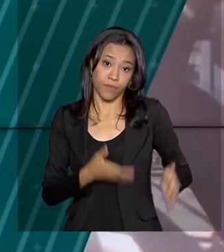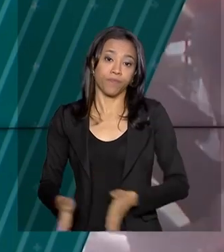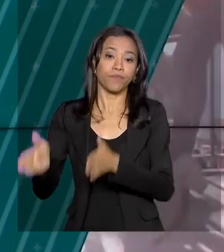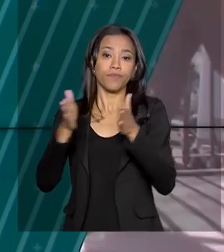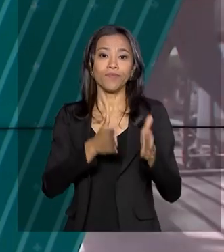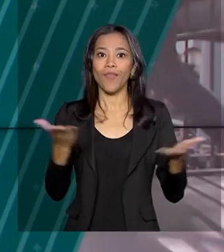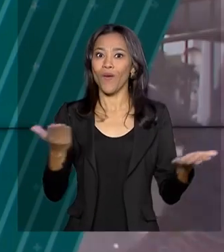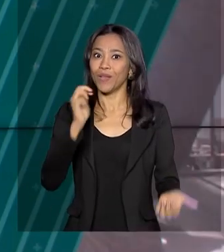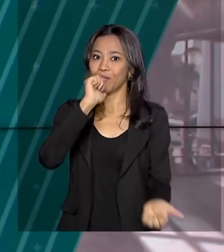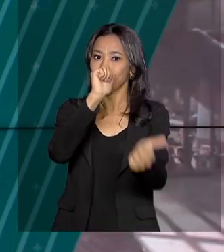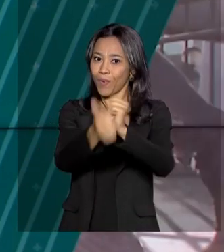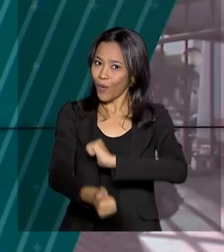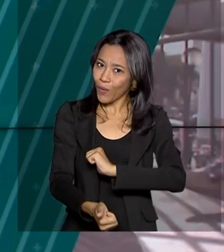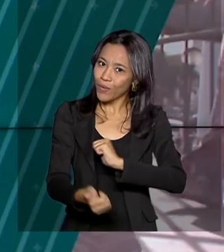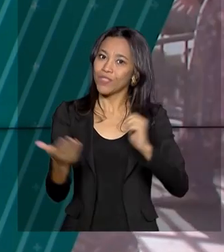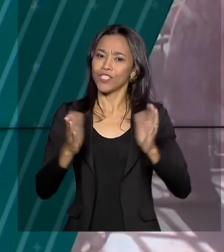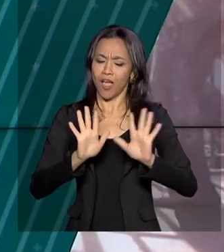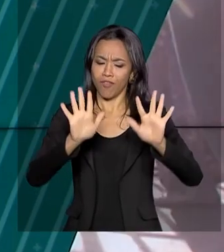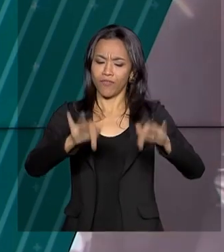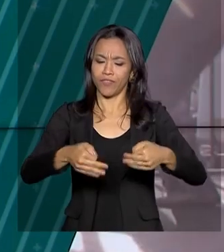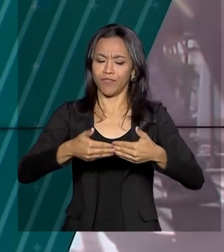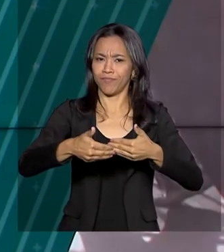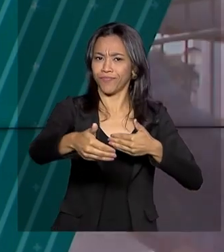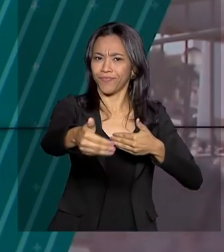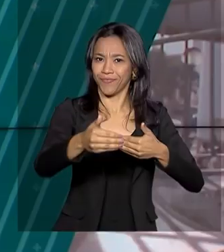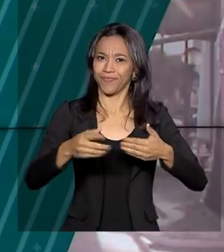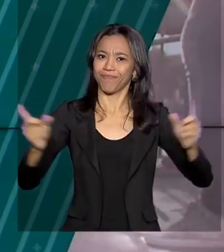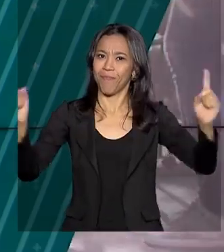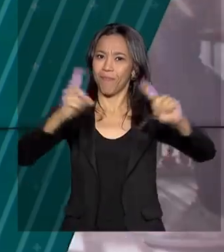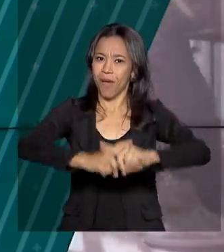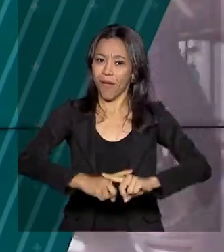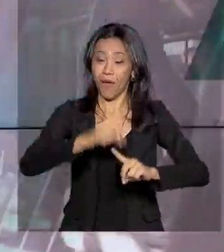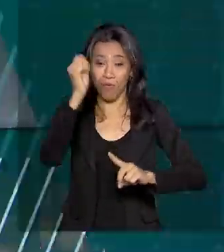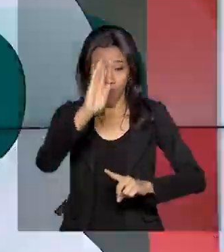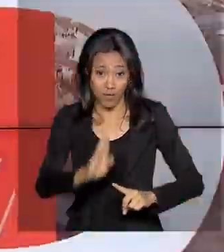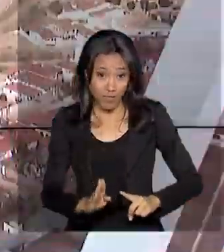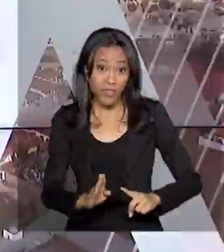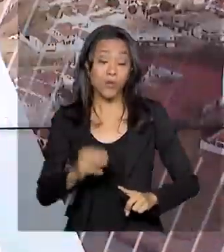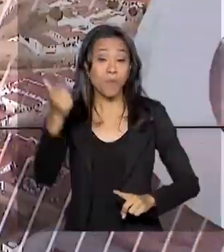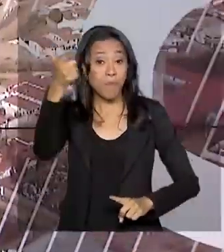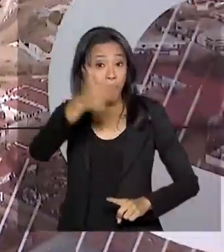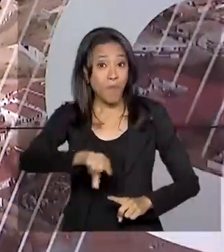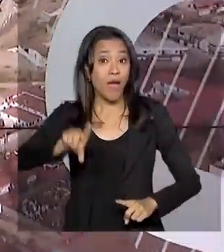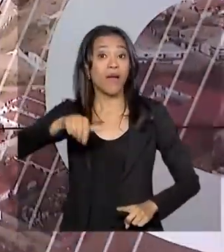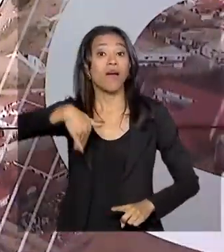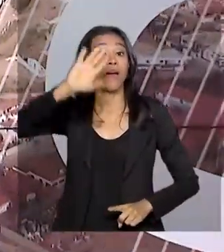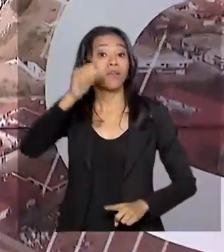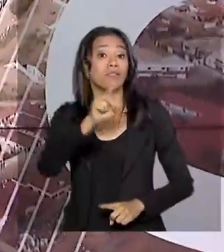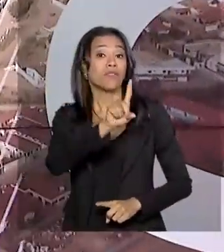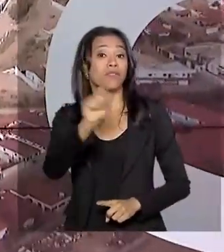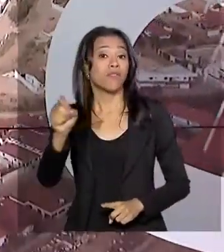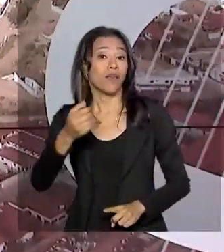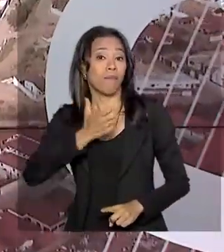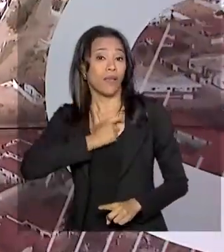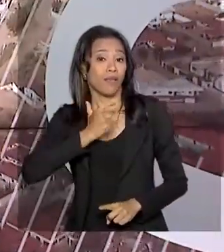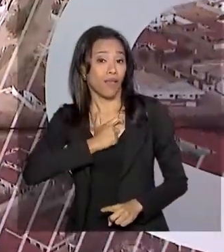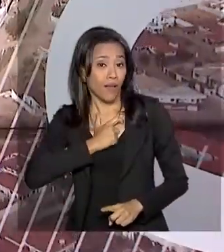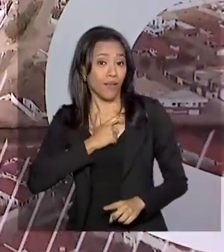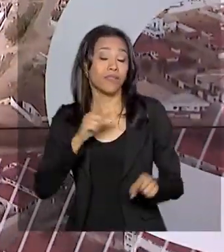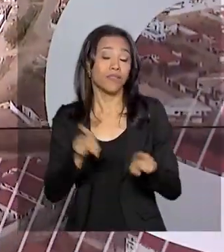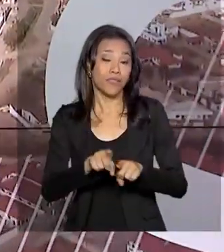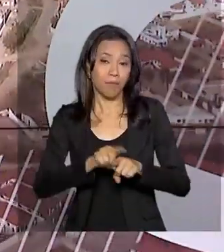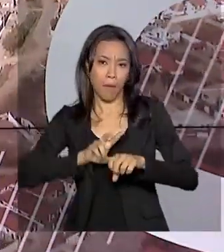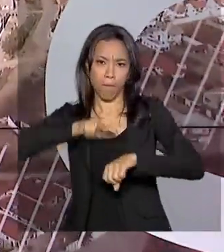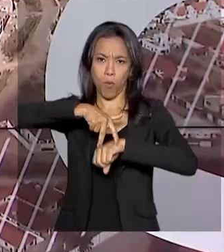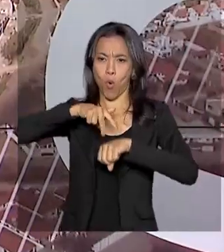de esporte. Na reta final dos Jogos Pan-Americanos, o Brasil fechou a quarta-feira com mais de 100 medalhas conquistadas e mais atletas